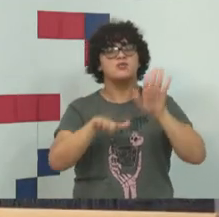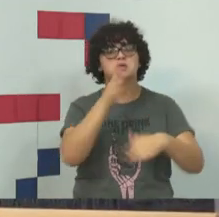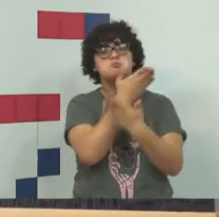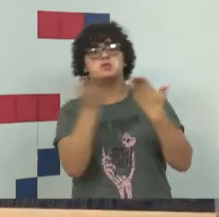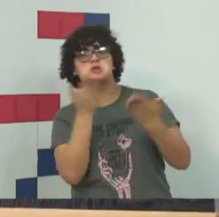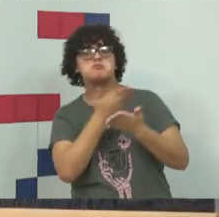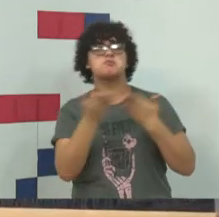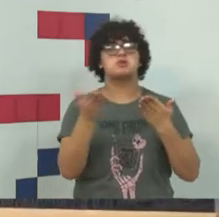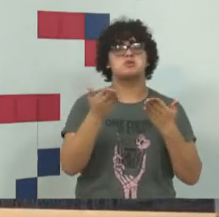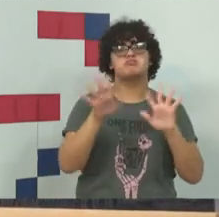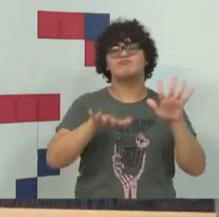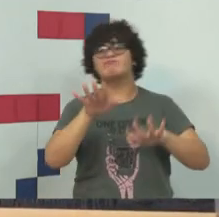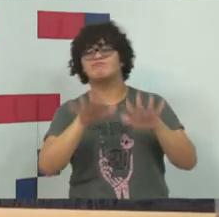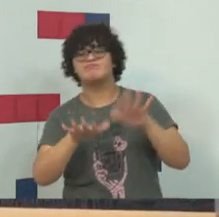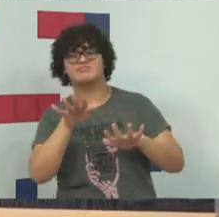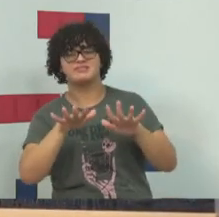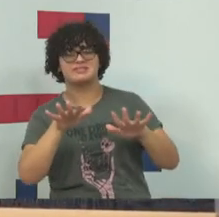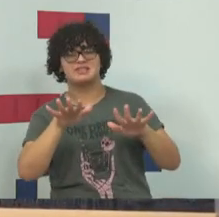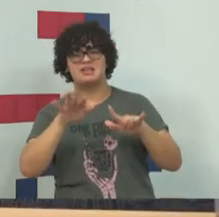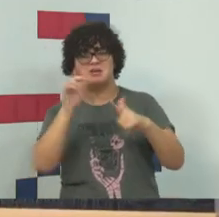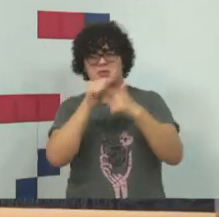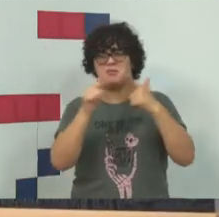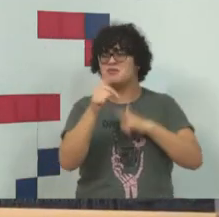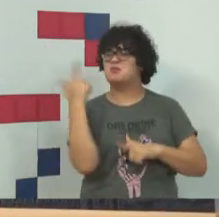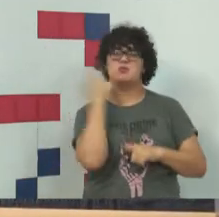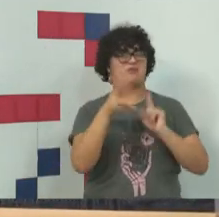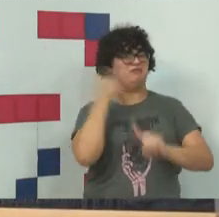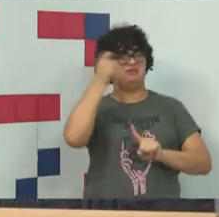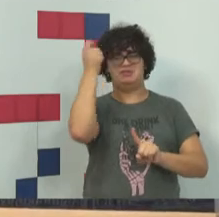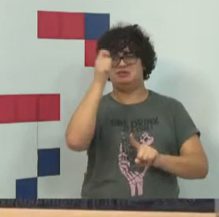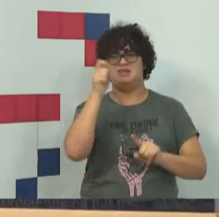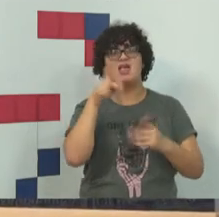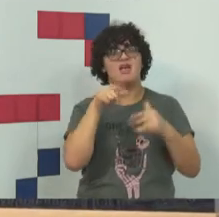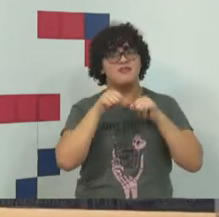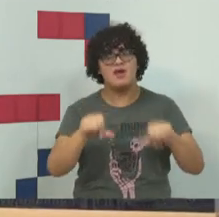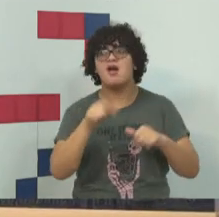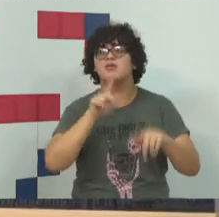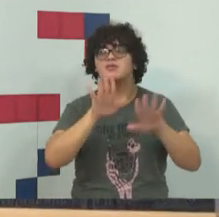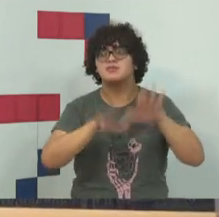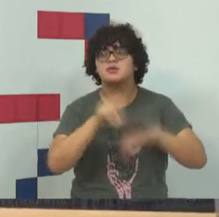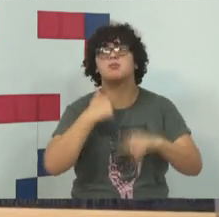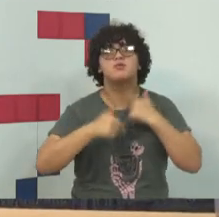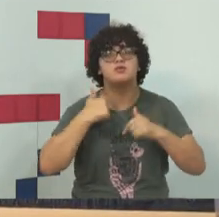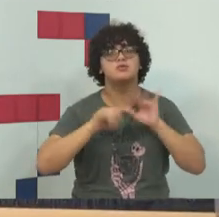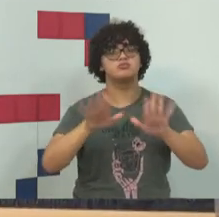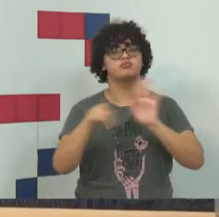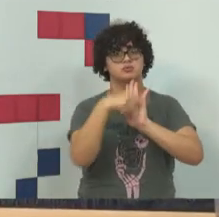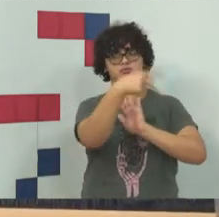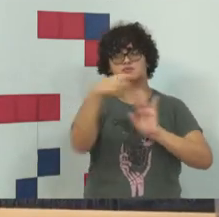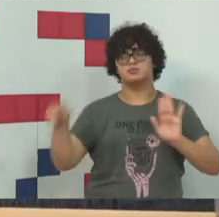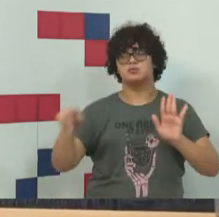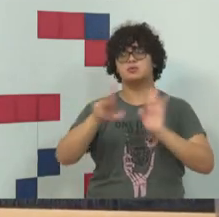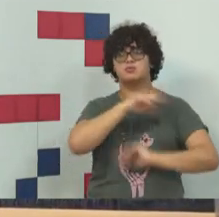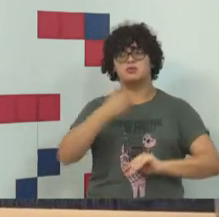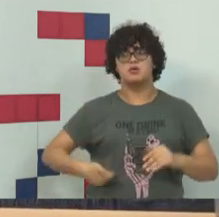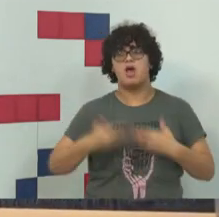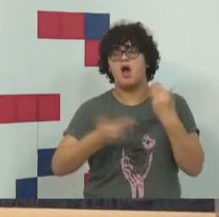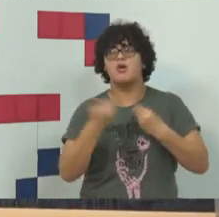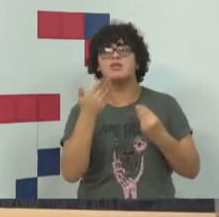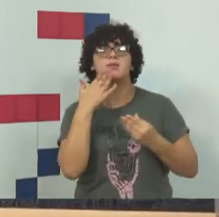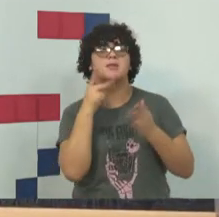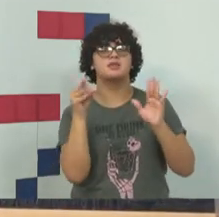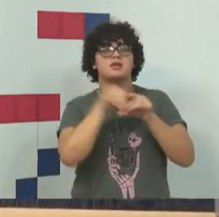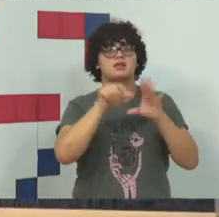nunca ganha. Fica mais na boa vontade do que propriamente na